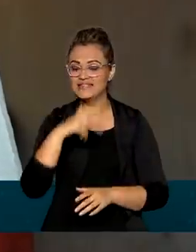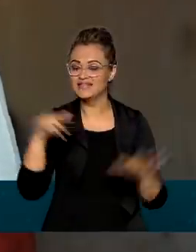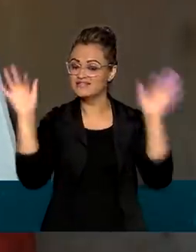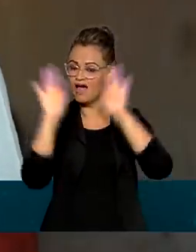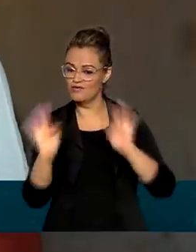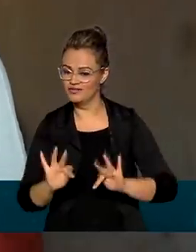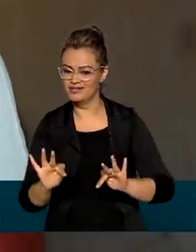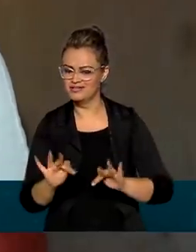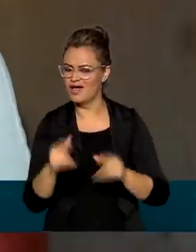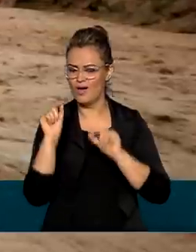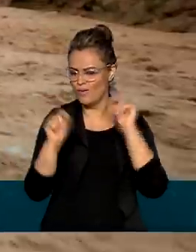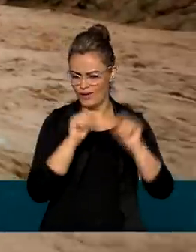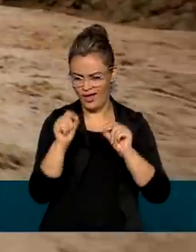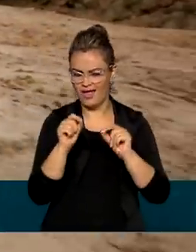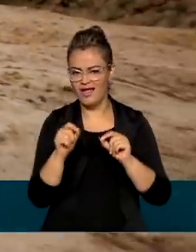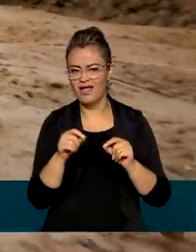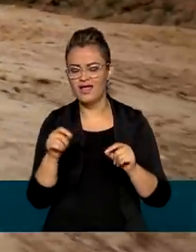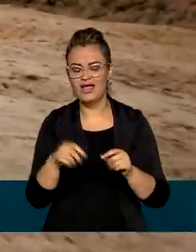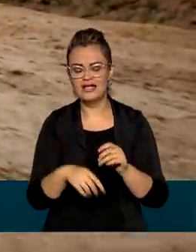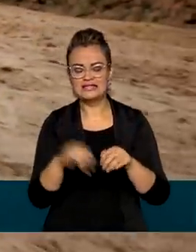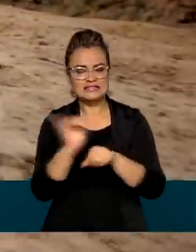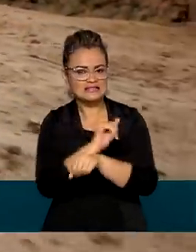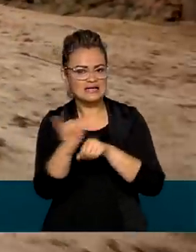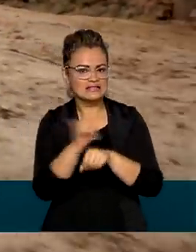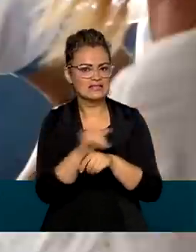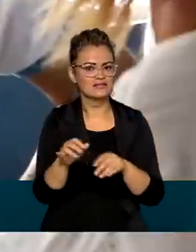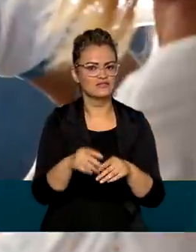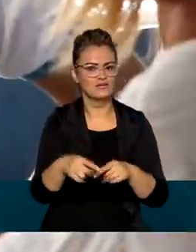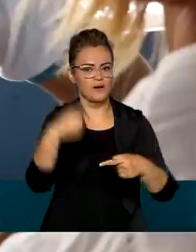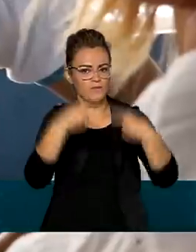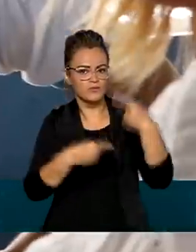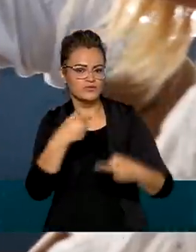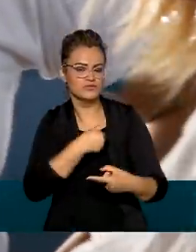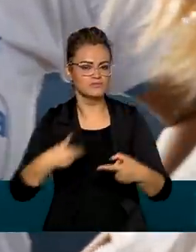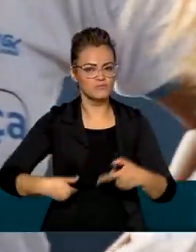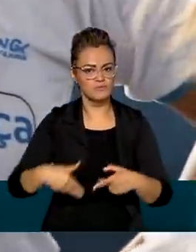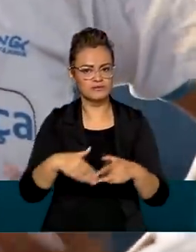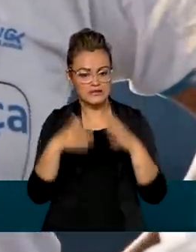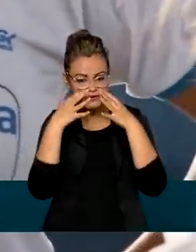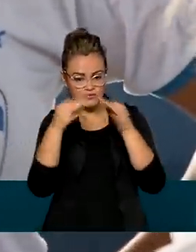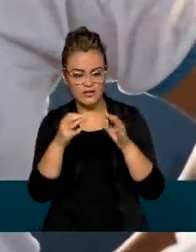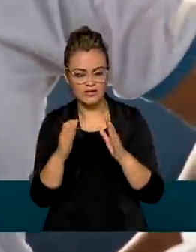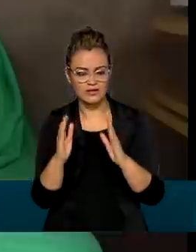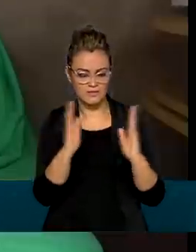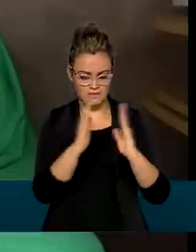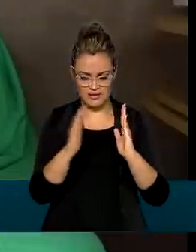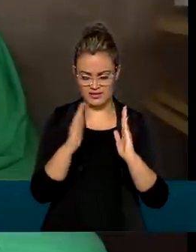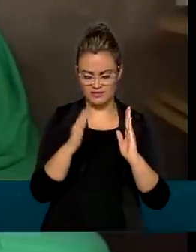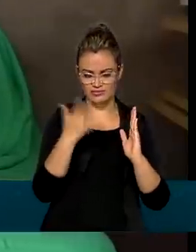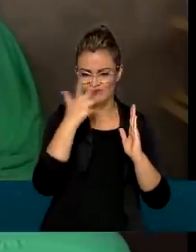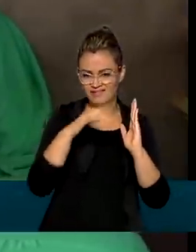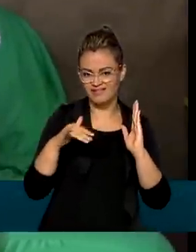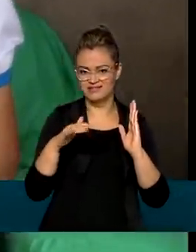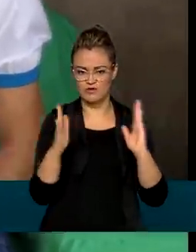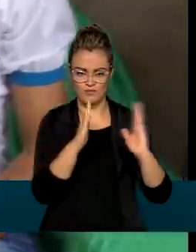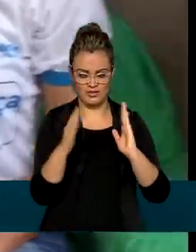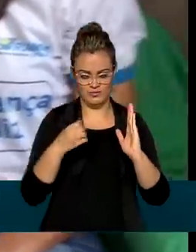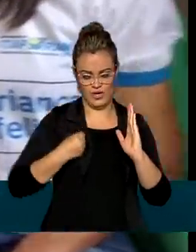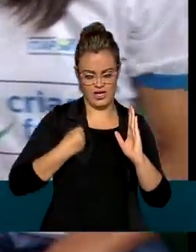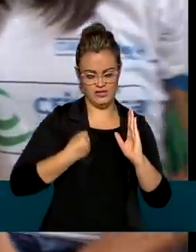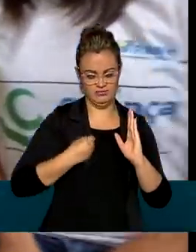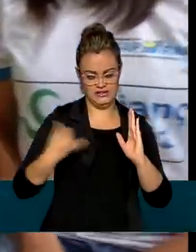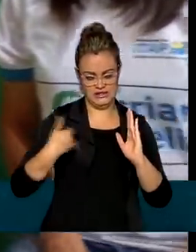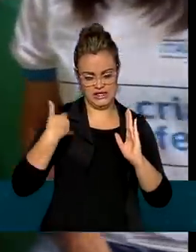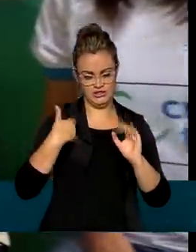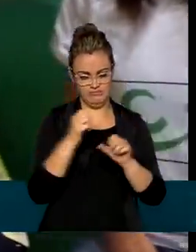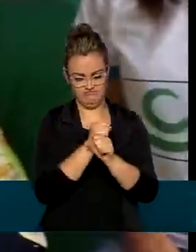programa traz diretrizes para a formulação de políticas públicas voltadas à primeira infância, dado a importância desse